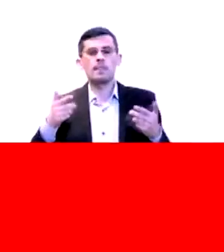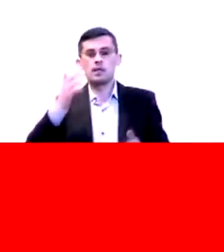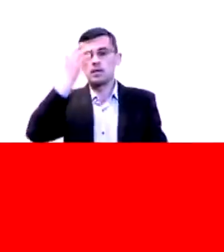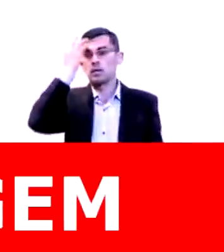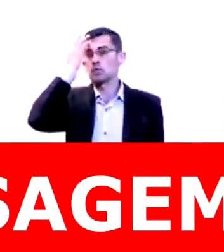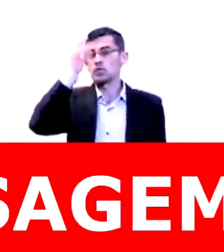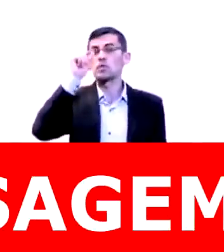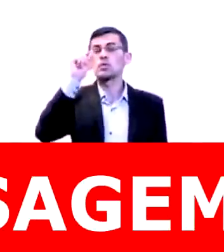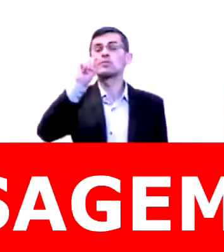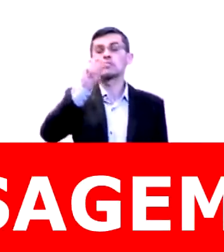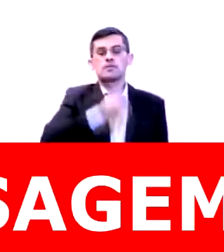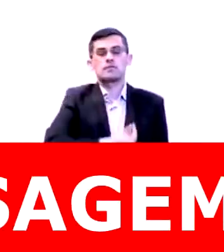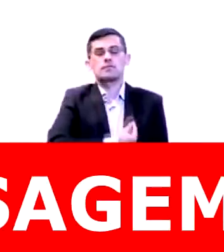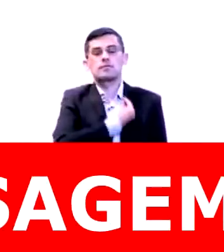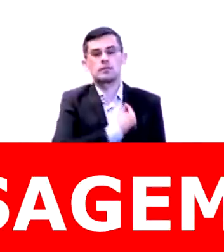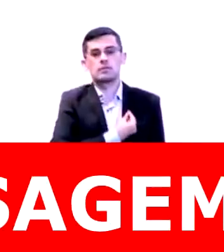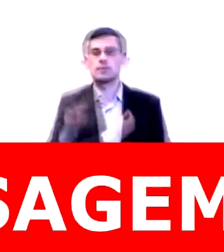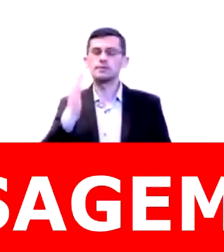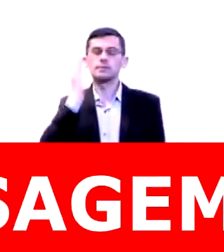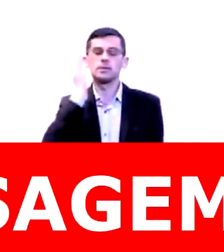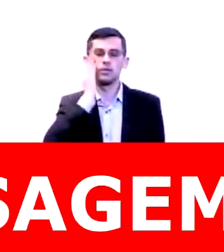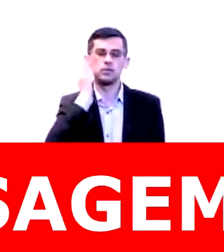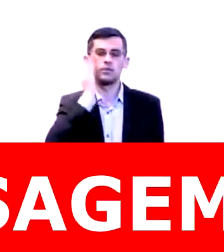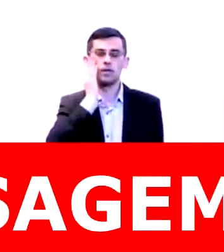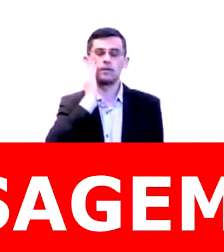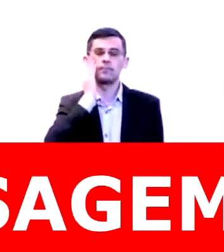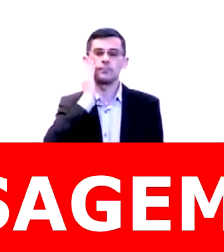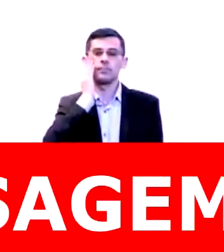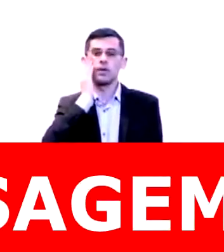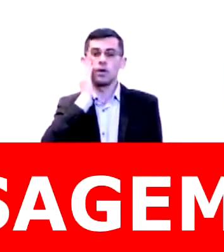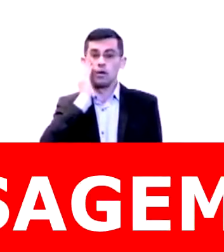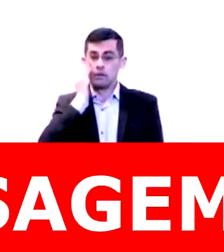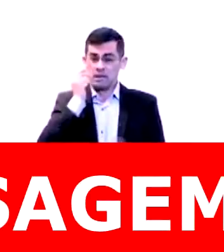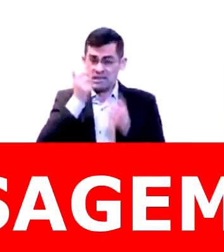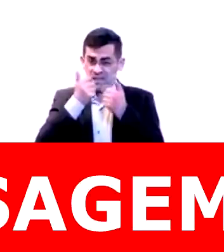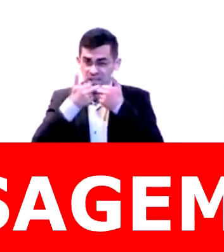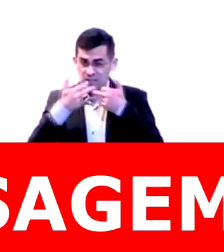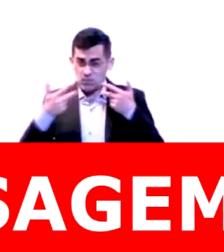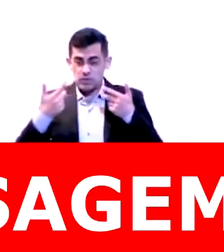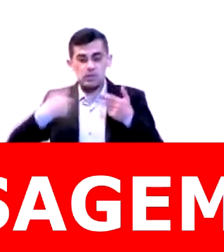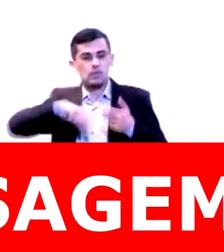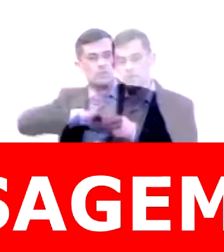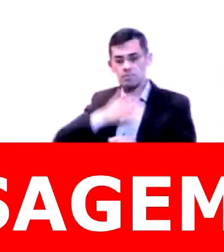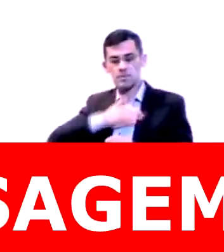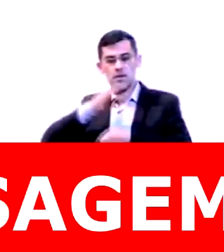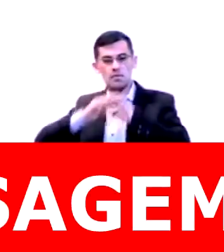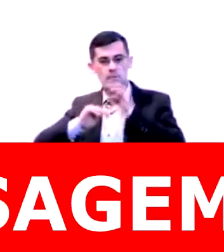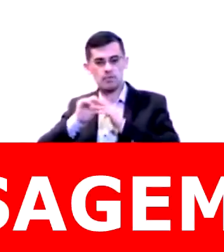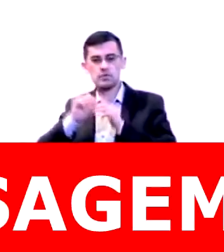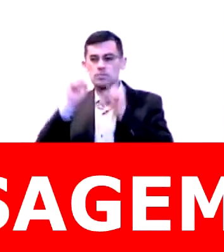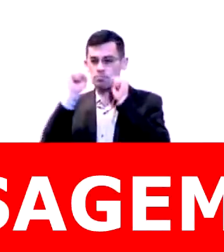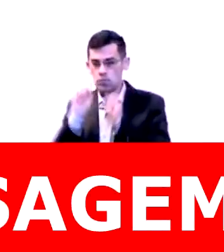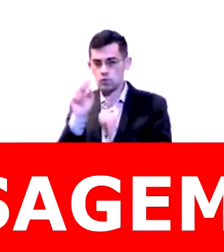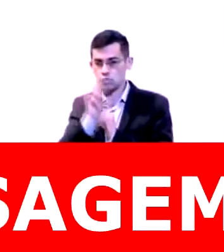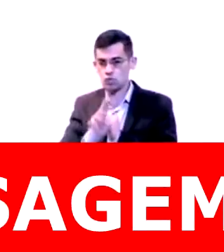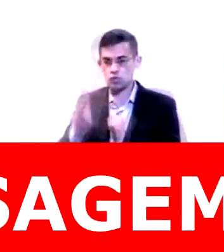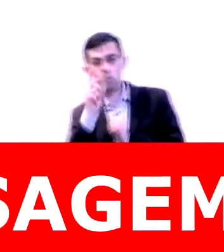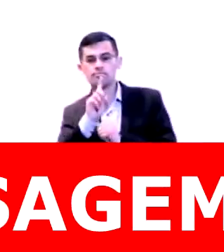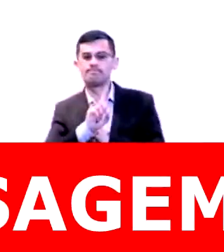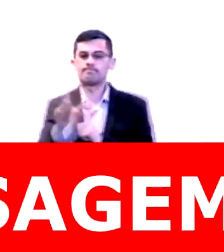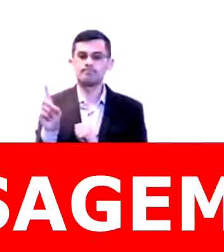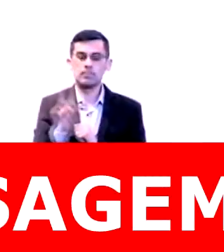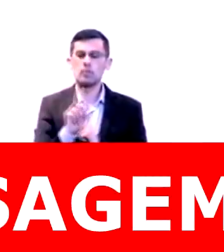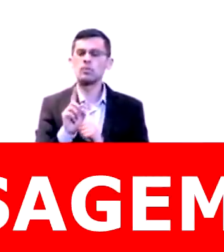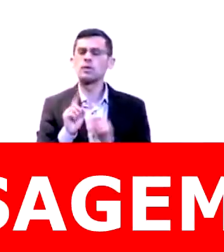Eu não sei o que você está vivendo, mas uma coisa eu sei. A chave do tesouro de Deus está na tua mão. Você pode usá-la ou não.